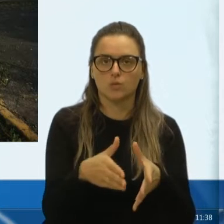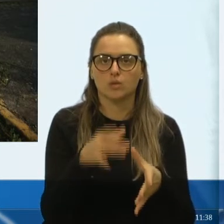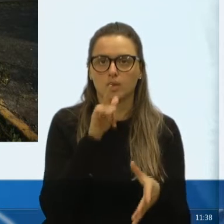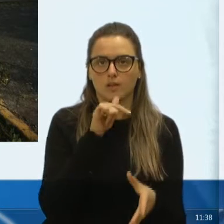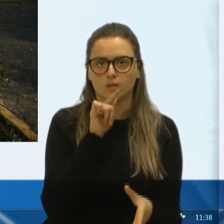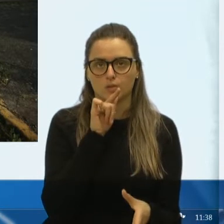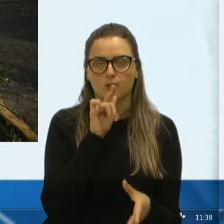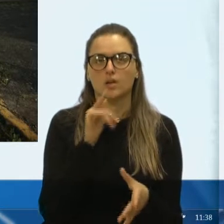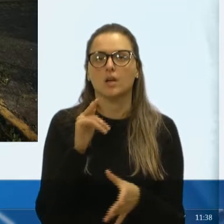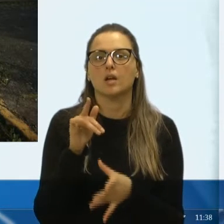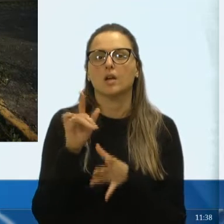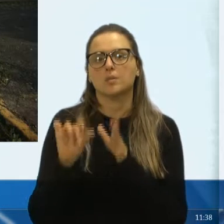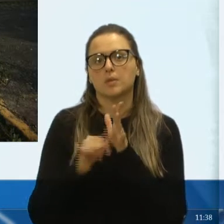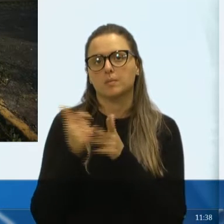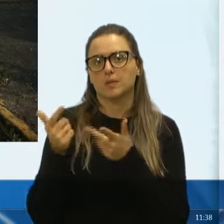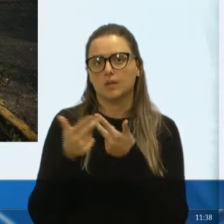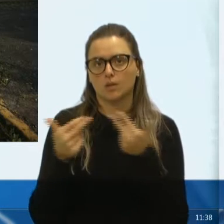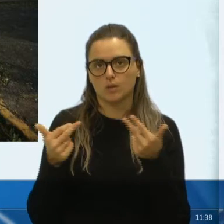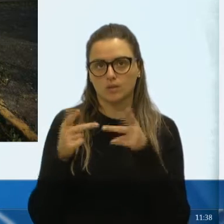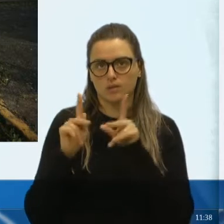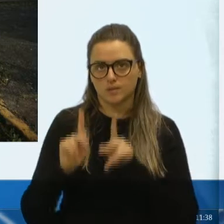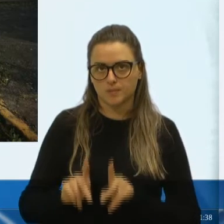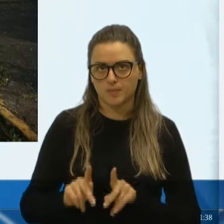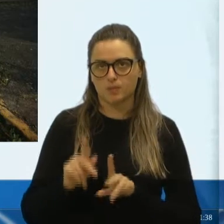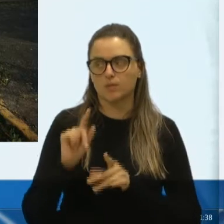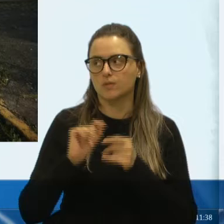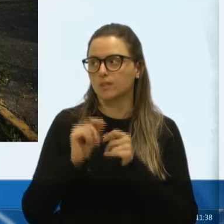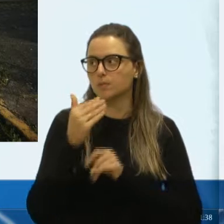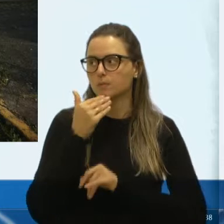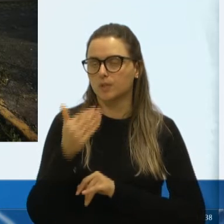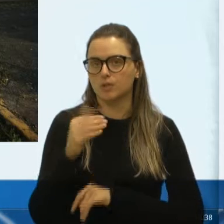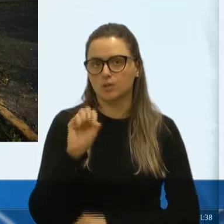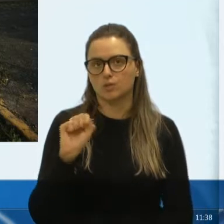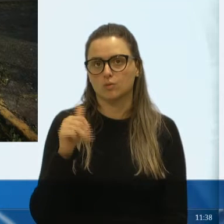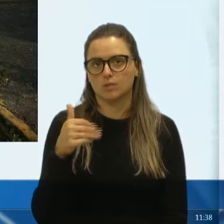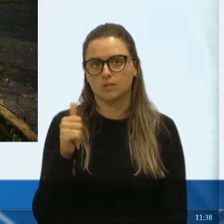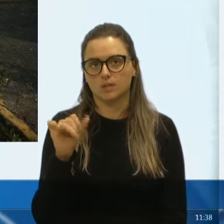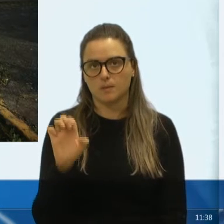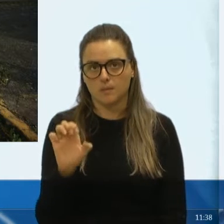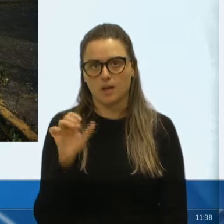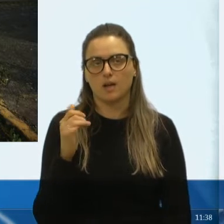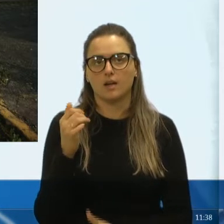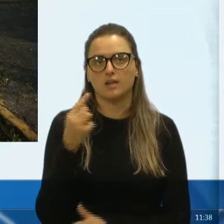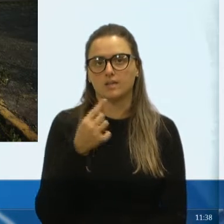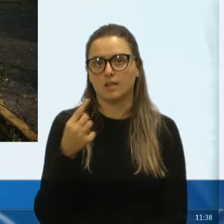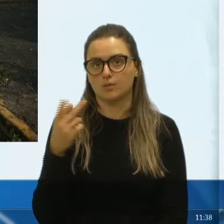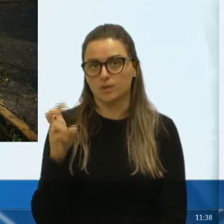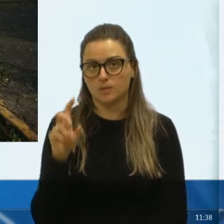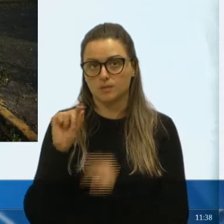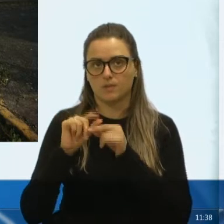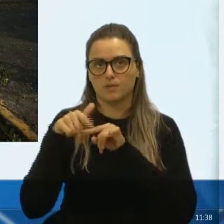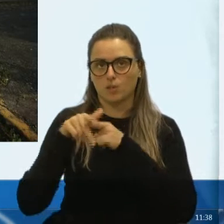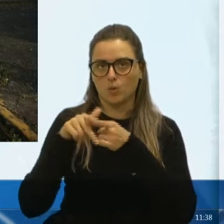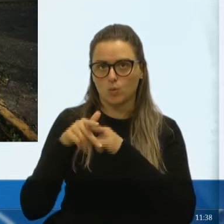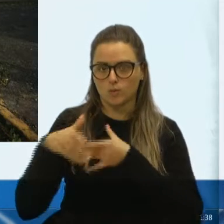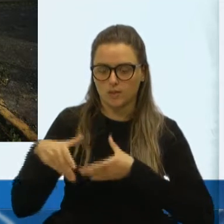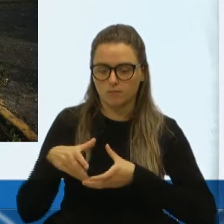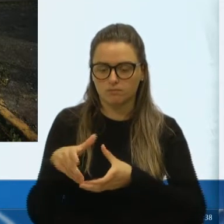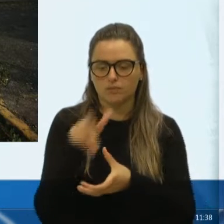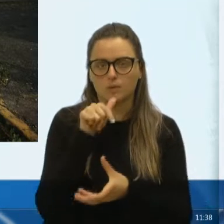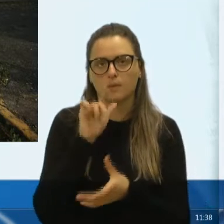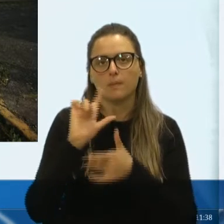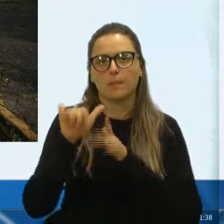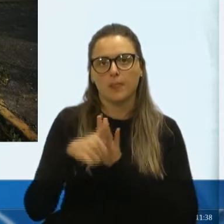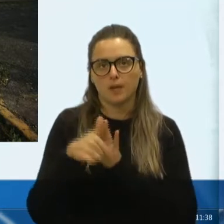solicitaram para nós, olha, tem que fazer um pedido para o Samai vir com o 115, para vir consertar a rede. Após